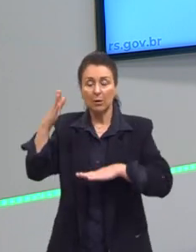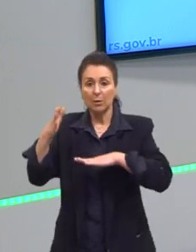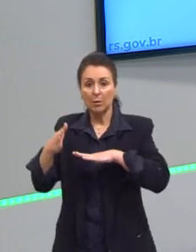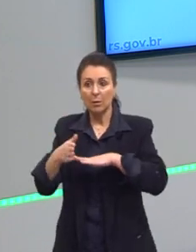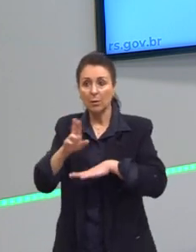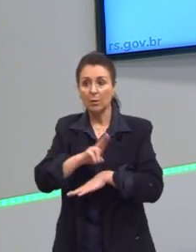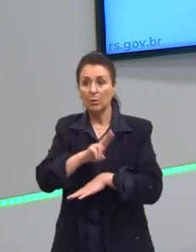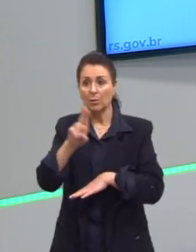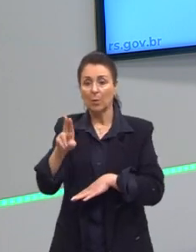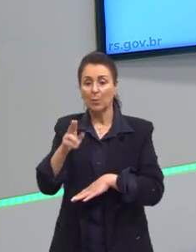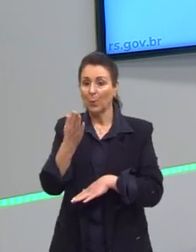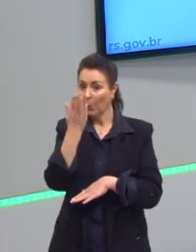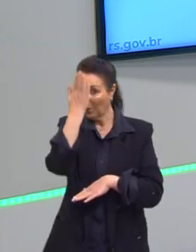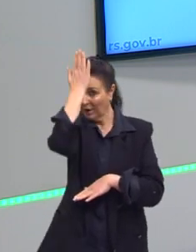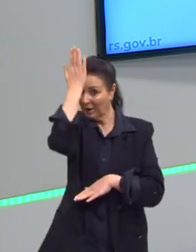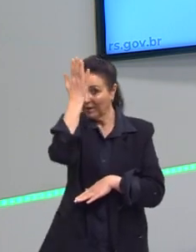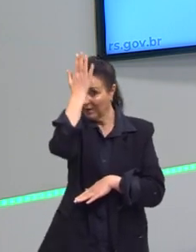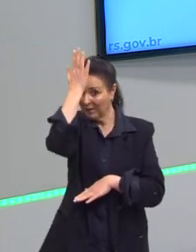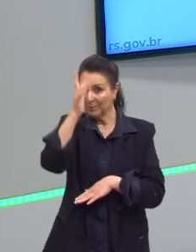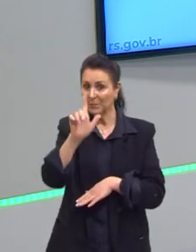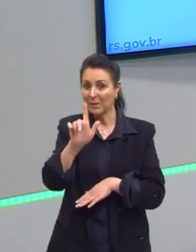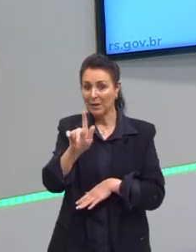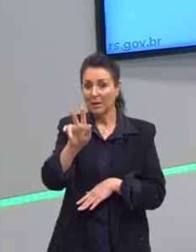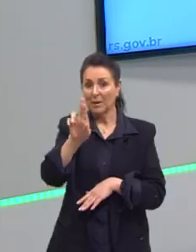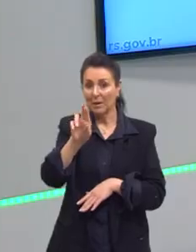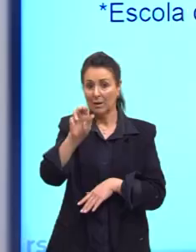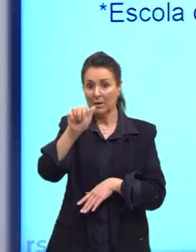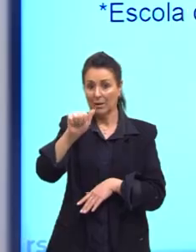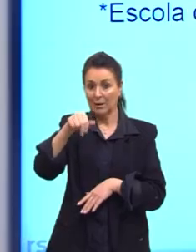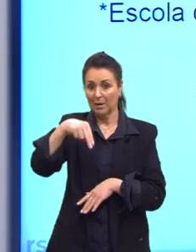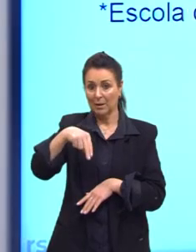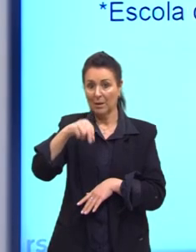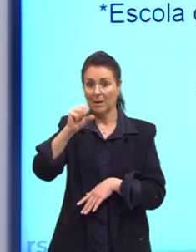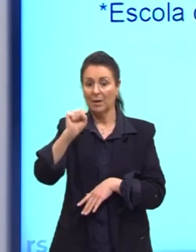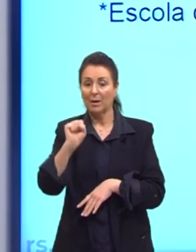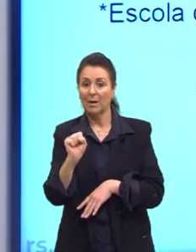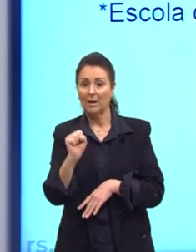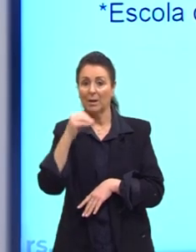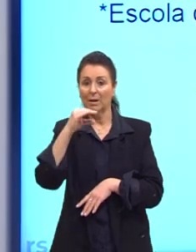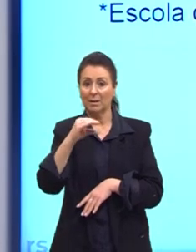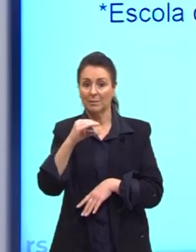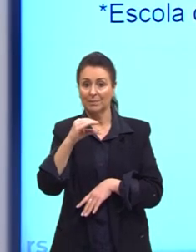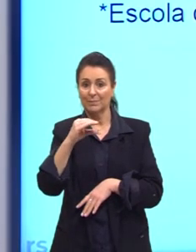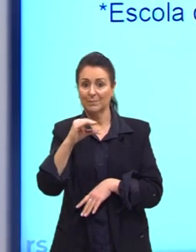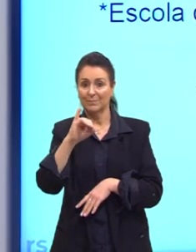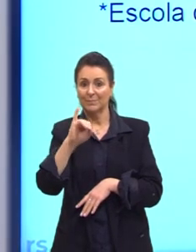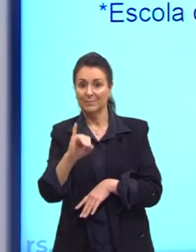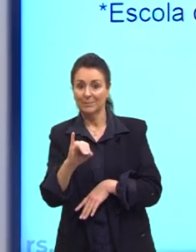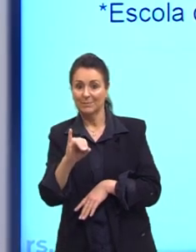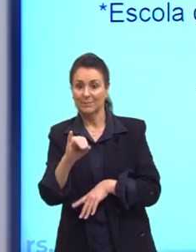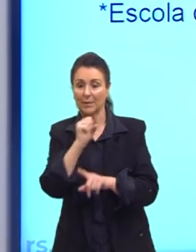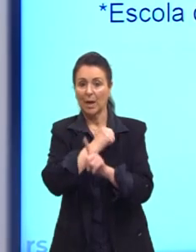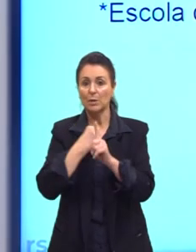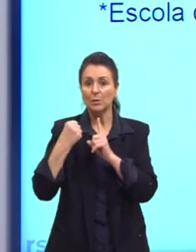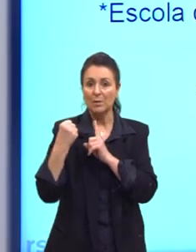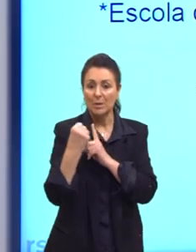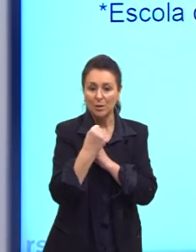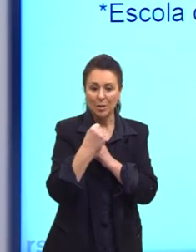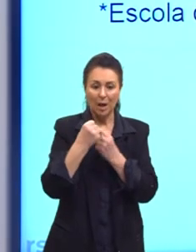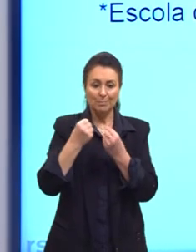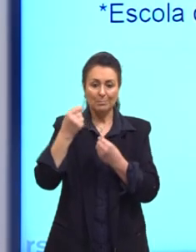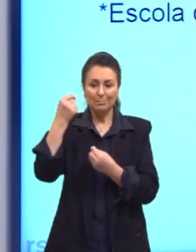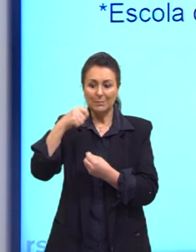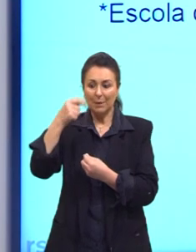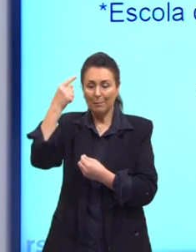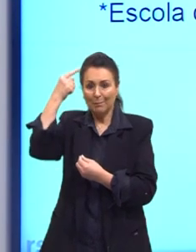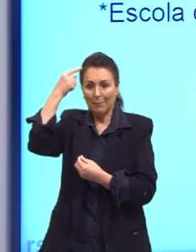chamado Gramsci, Antônio Gramsci, um italiano. O ele propõe? A sociedade, ela tende a ser homogênea, tende a pensar